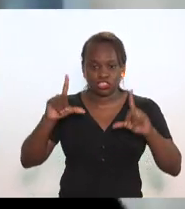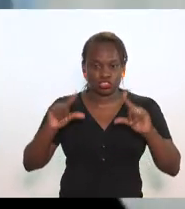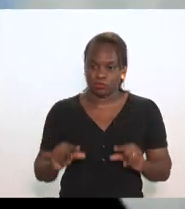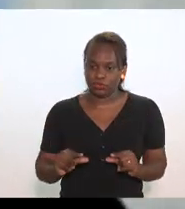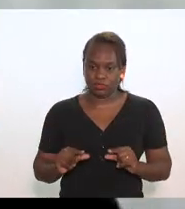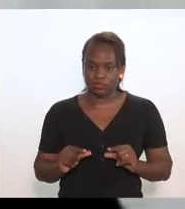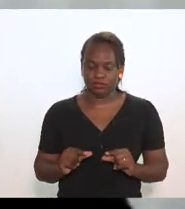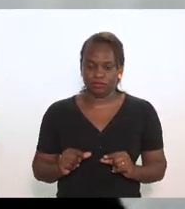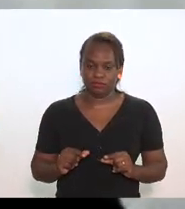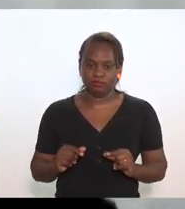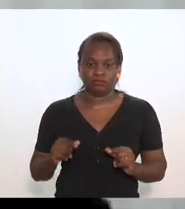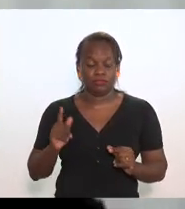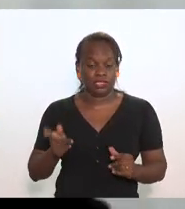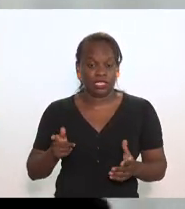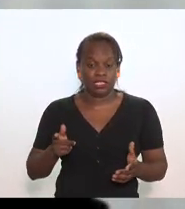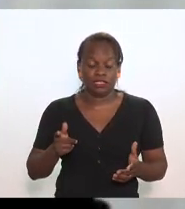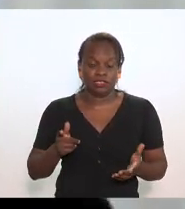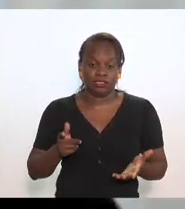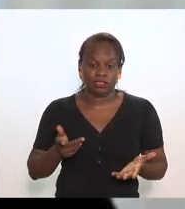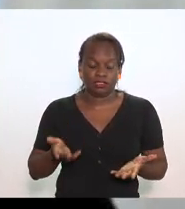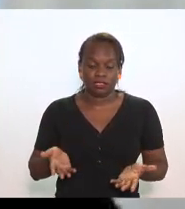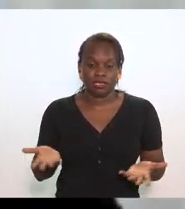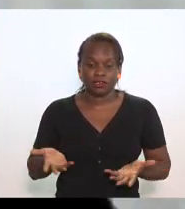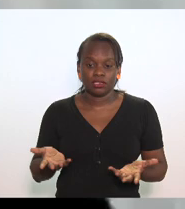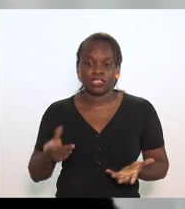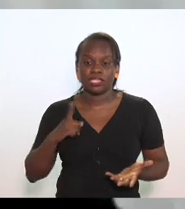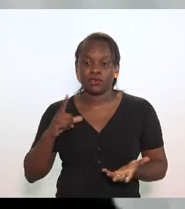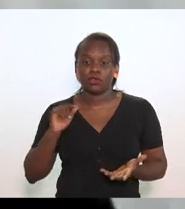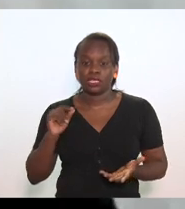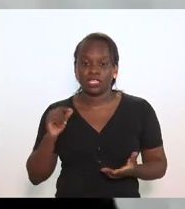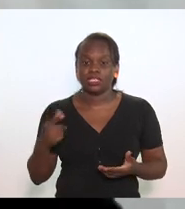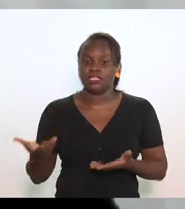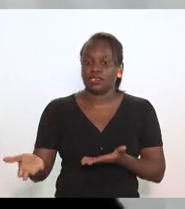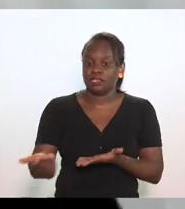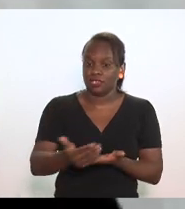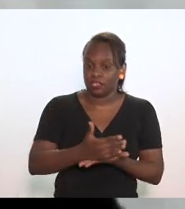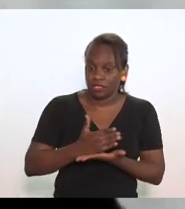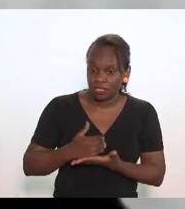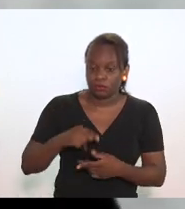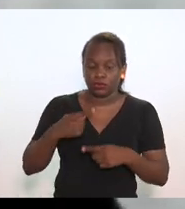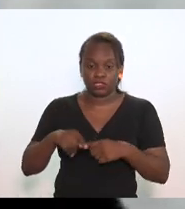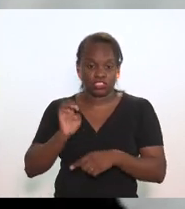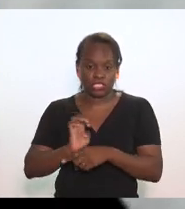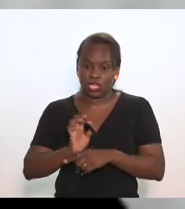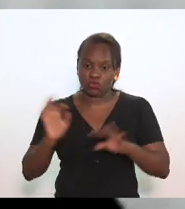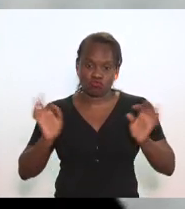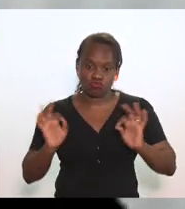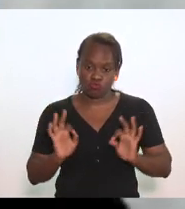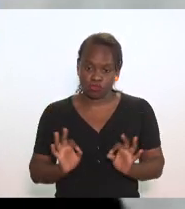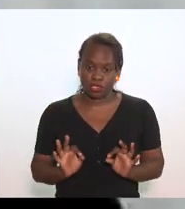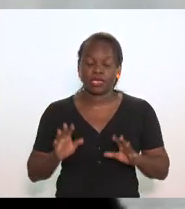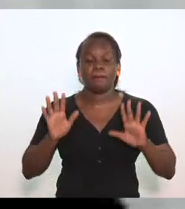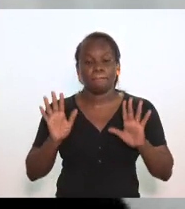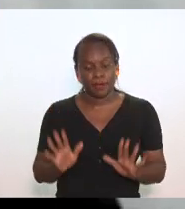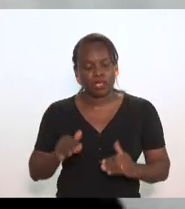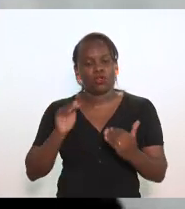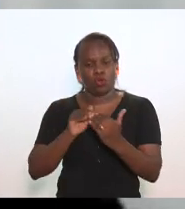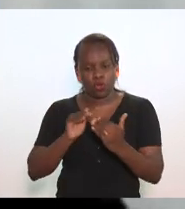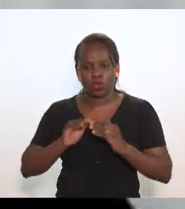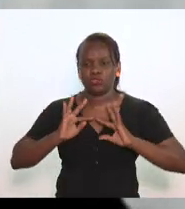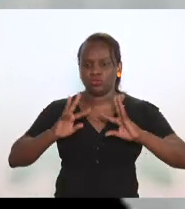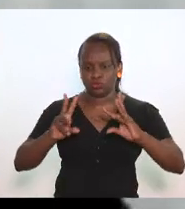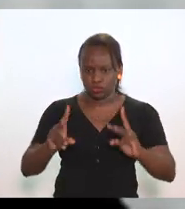você está trazendo uma arrecadação que o estado não tem mas concordo com